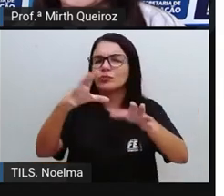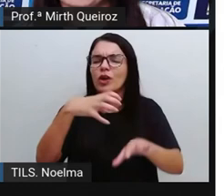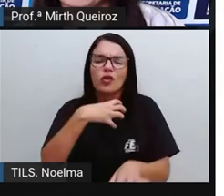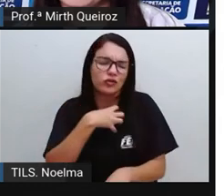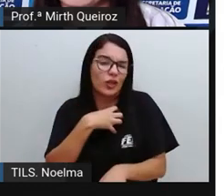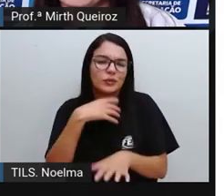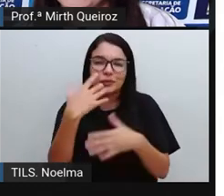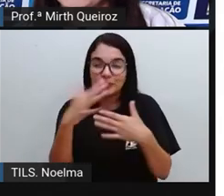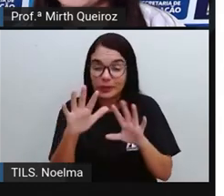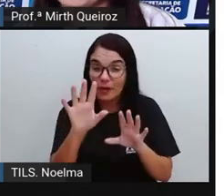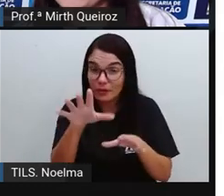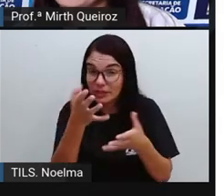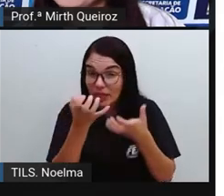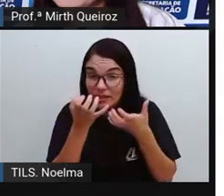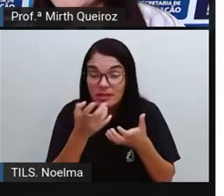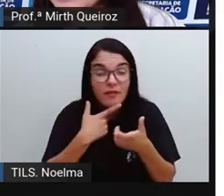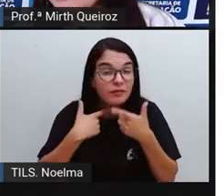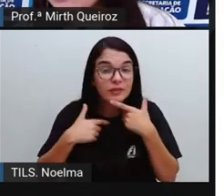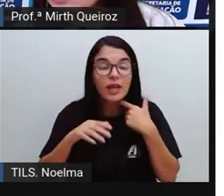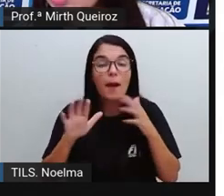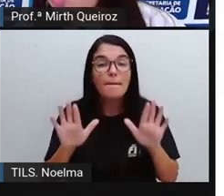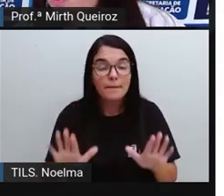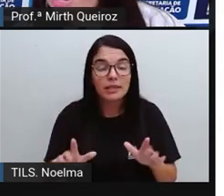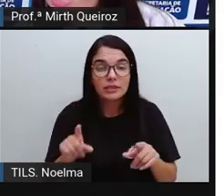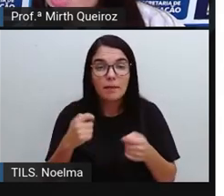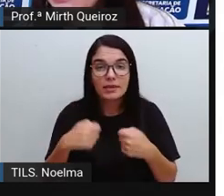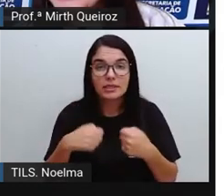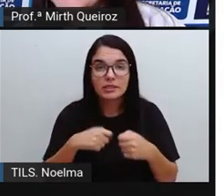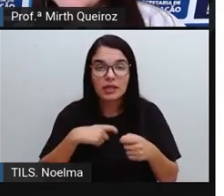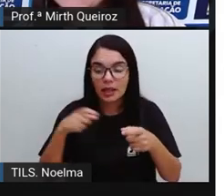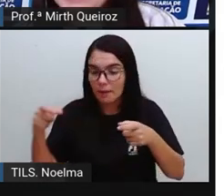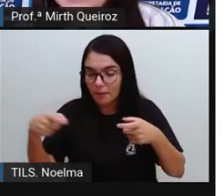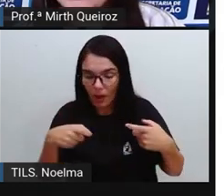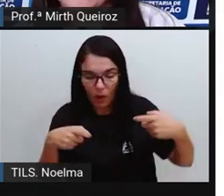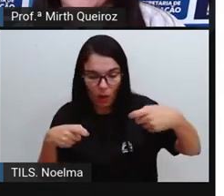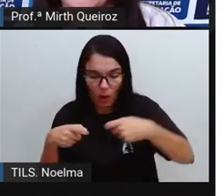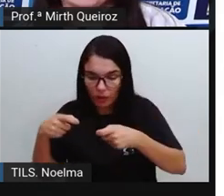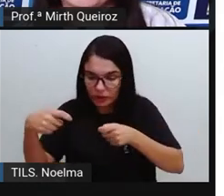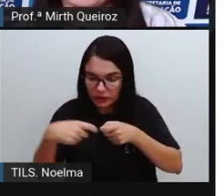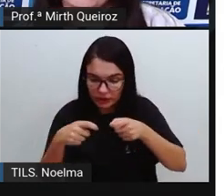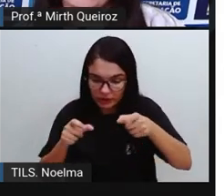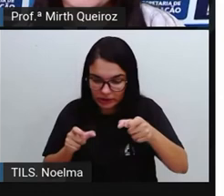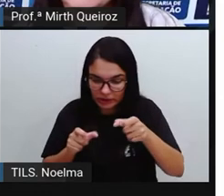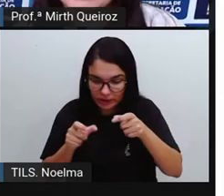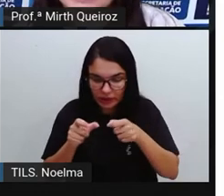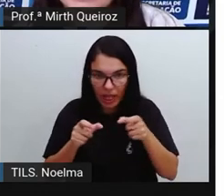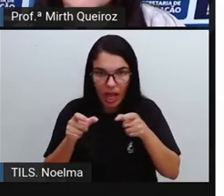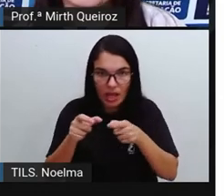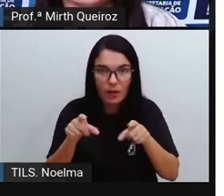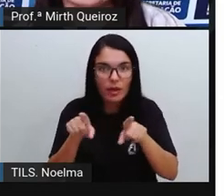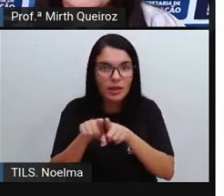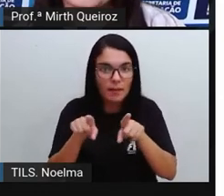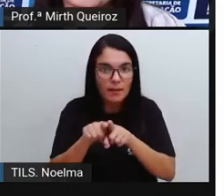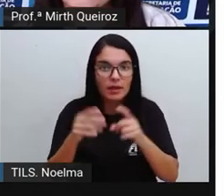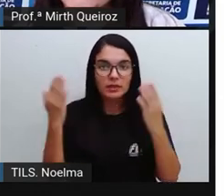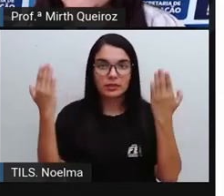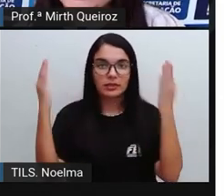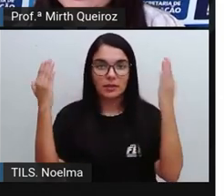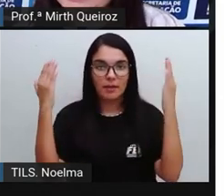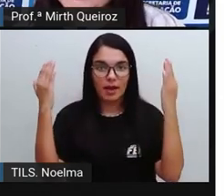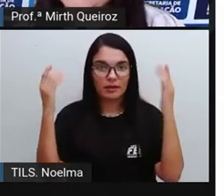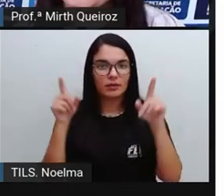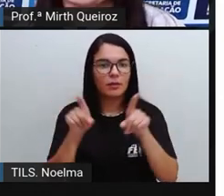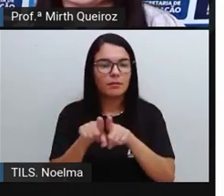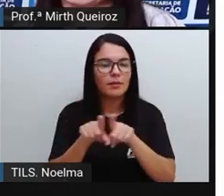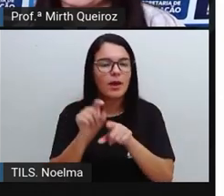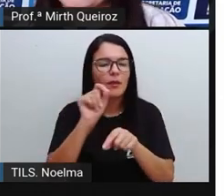Pinte essa figura do modo que forme um mosaico geométrico e simétrico para começar, trace o eixo